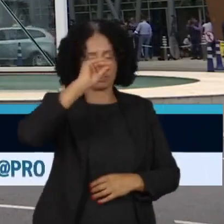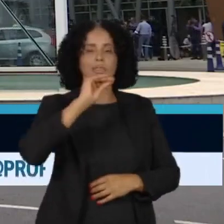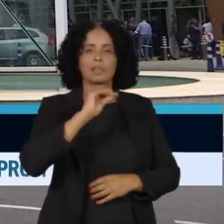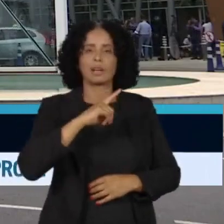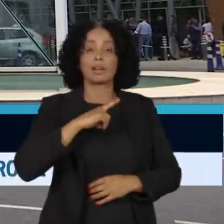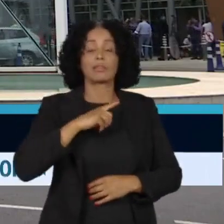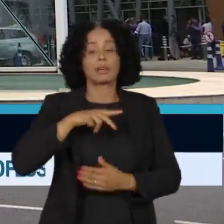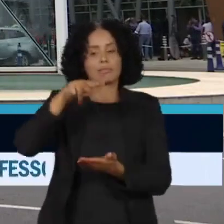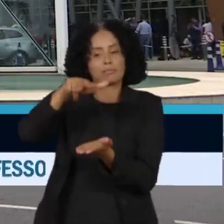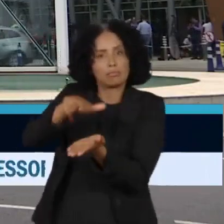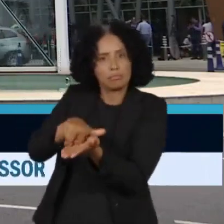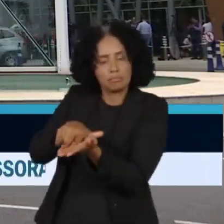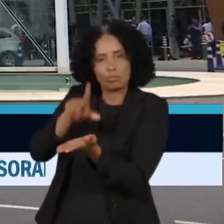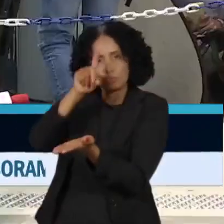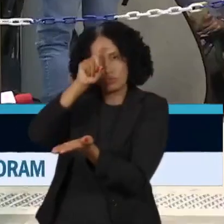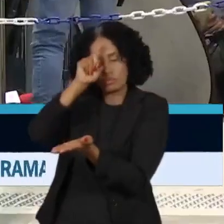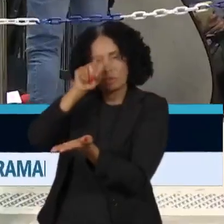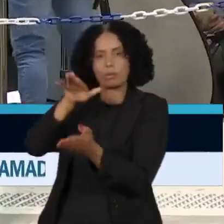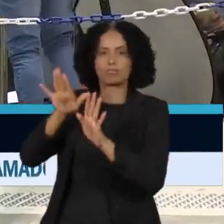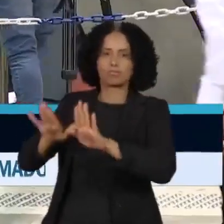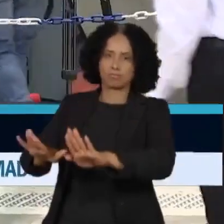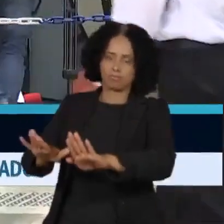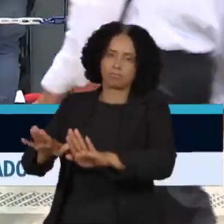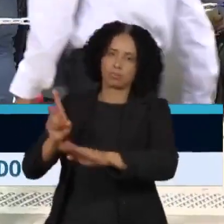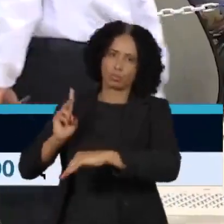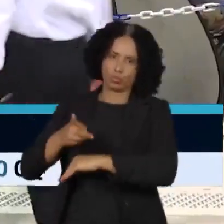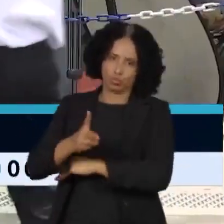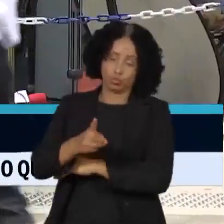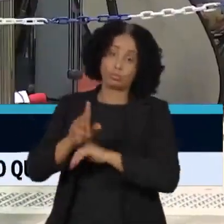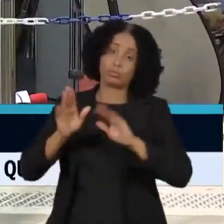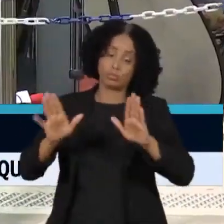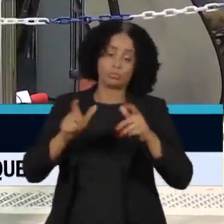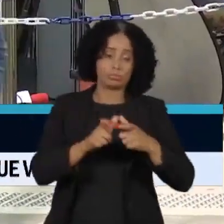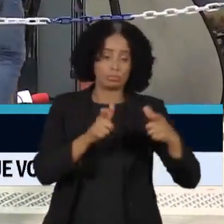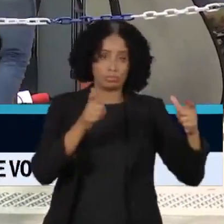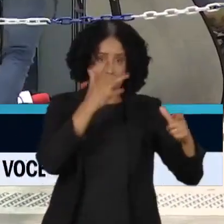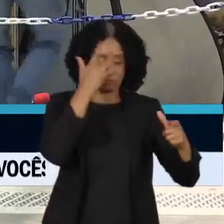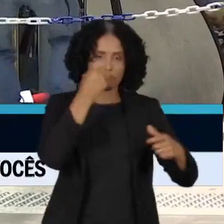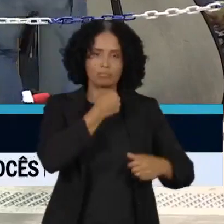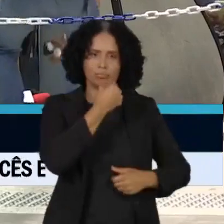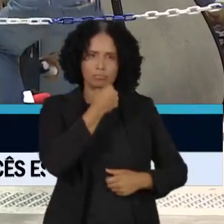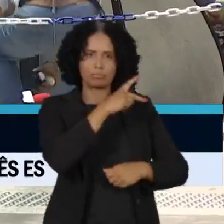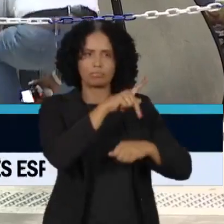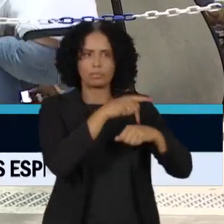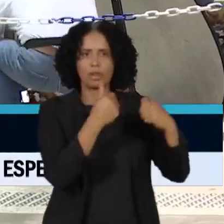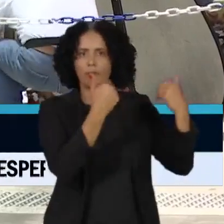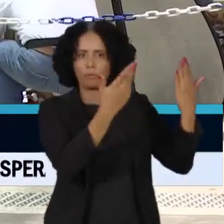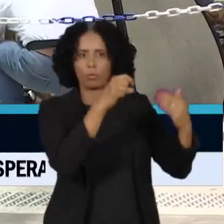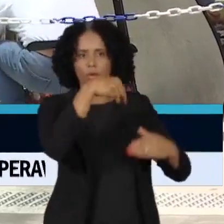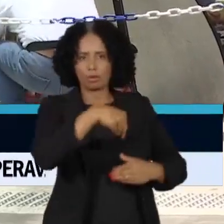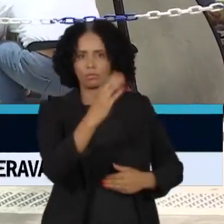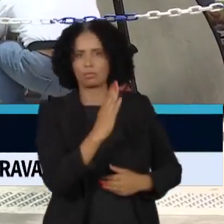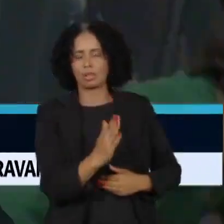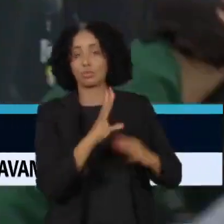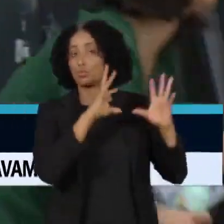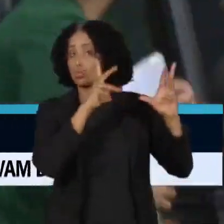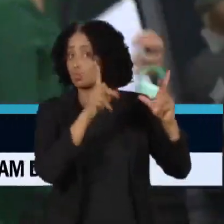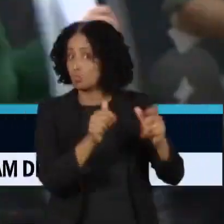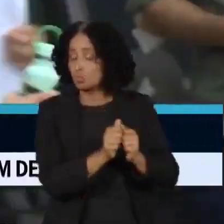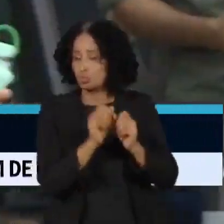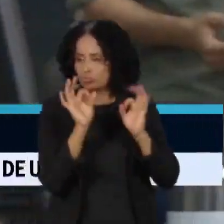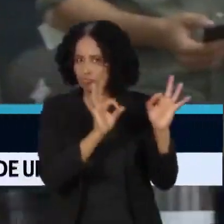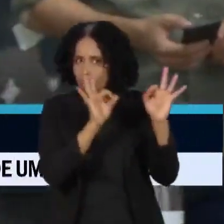no hospital onde ele estava internado. Por isso, jornalistas brasileiros e estrangeiros seguem de plantão na porta de entrada,